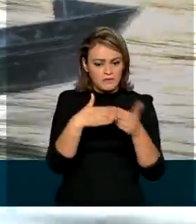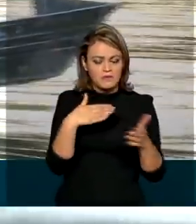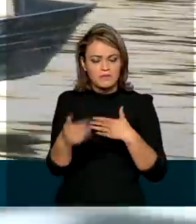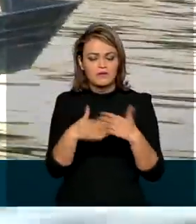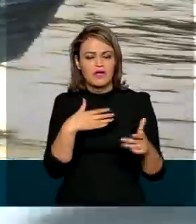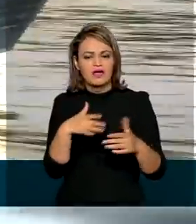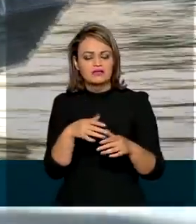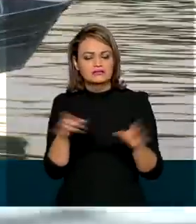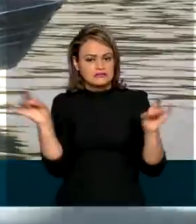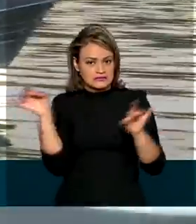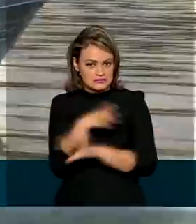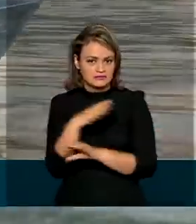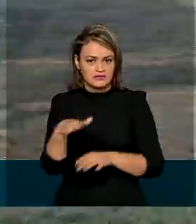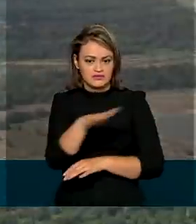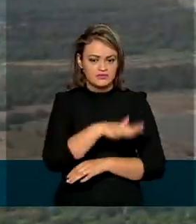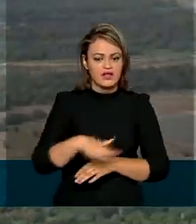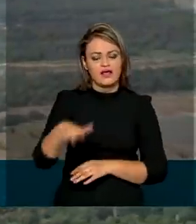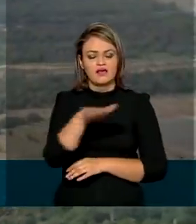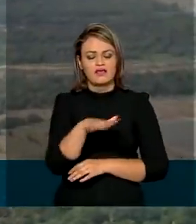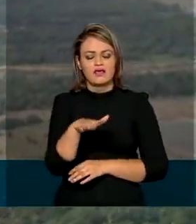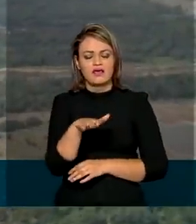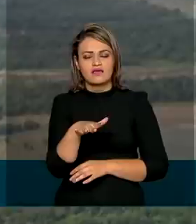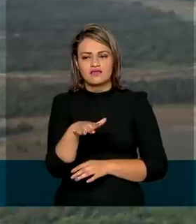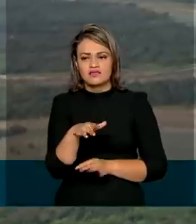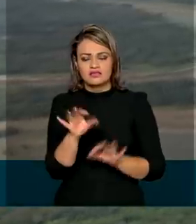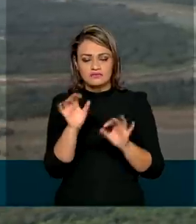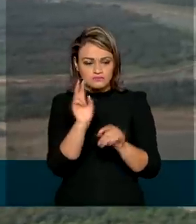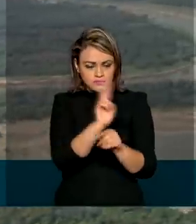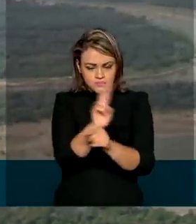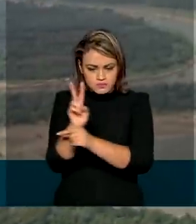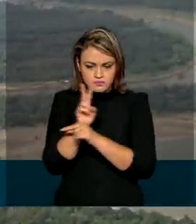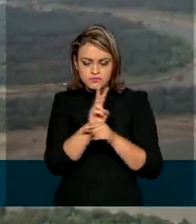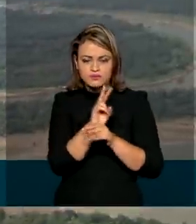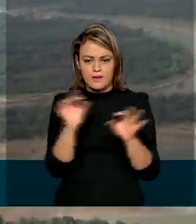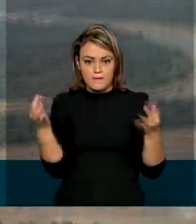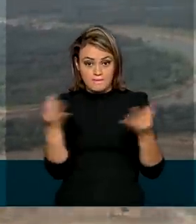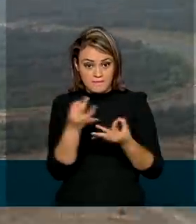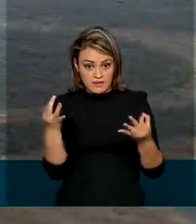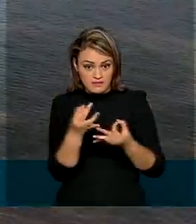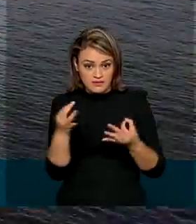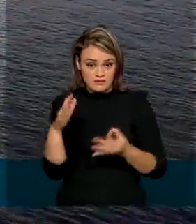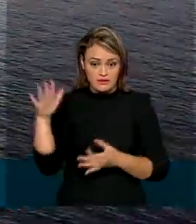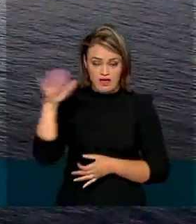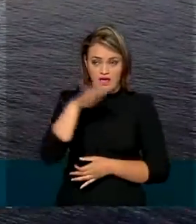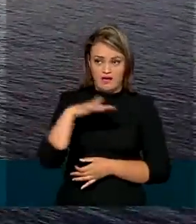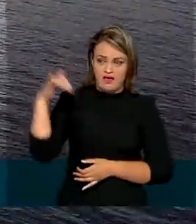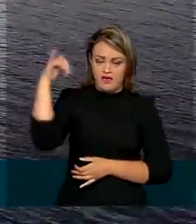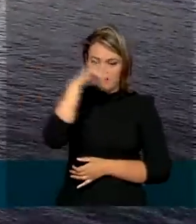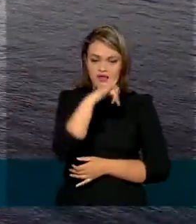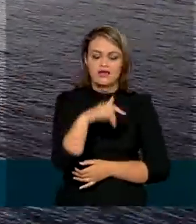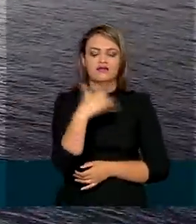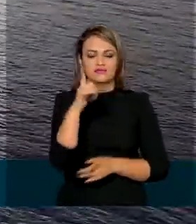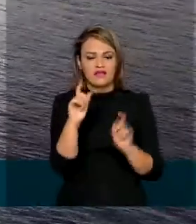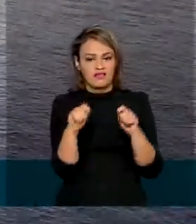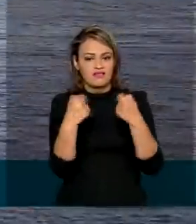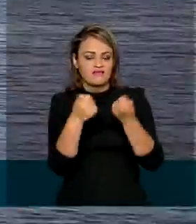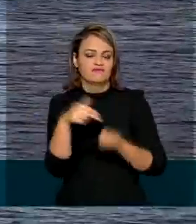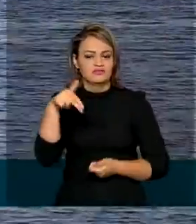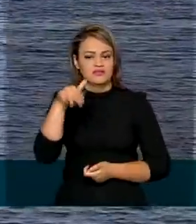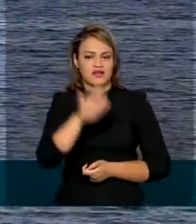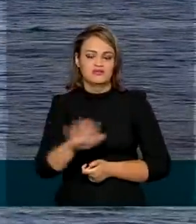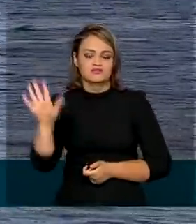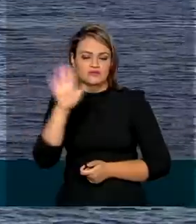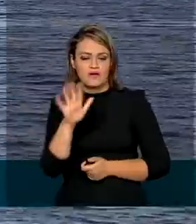garantir a integridade territorial e a inviolabilidade de suas fronteiras e espaço aéreo, existe a defesa nacional,